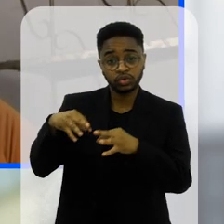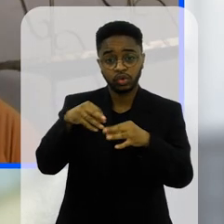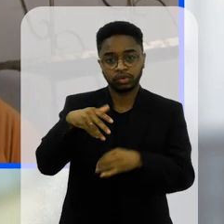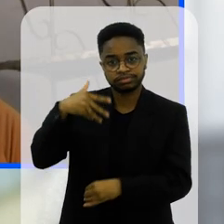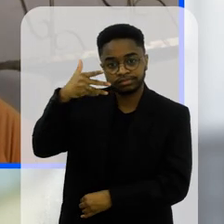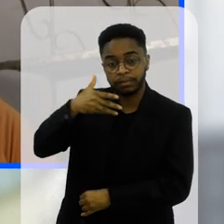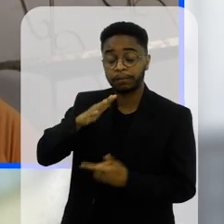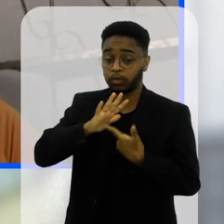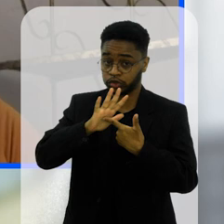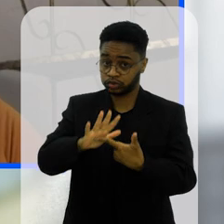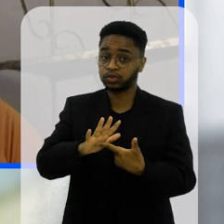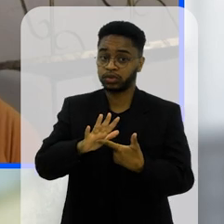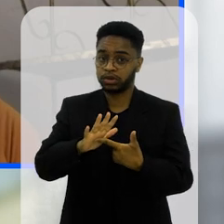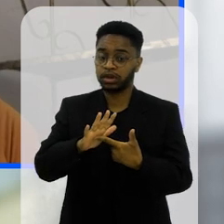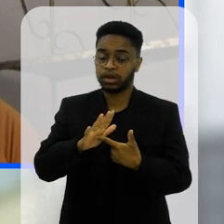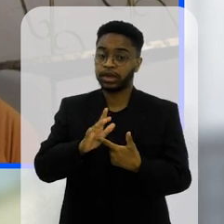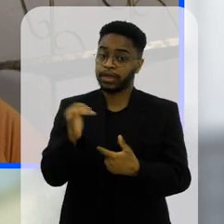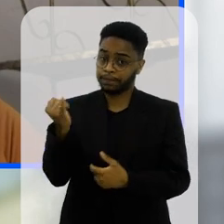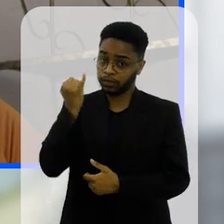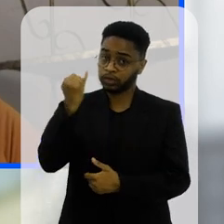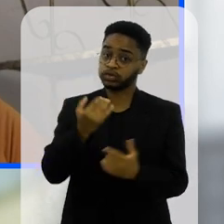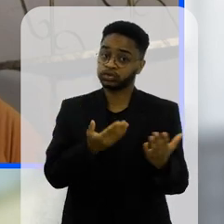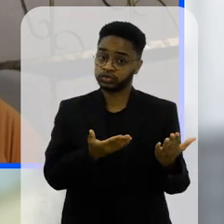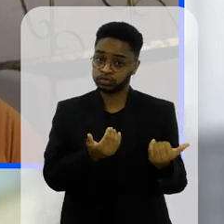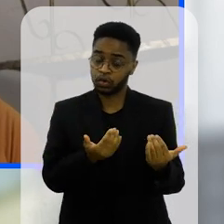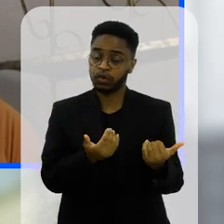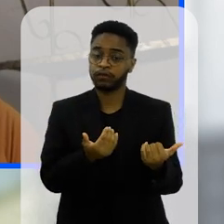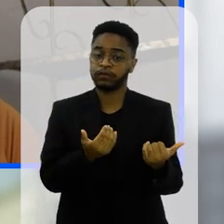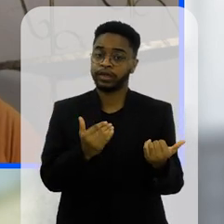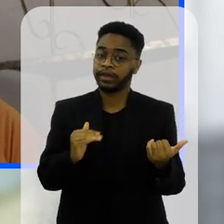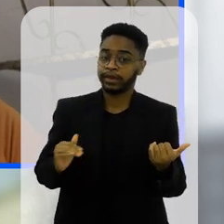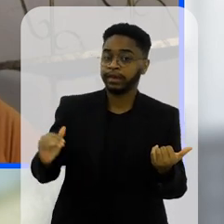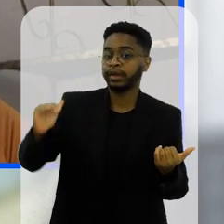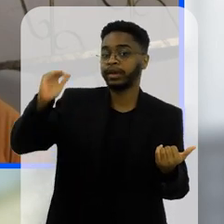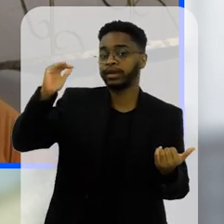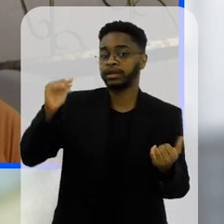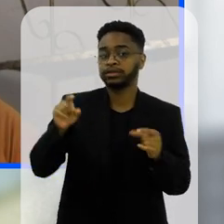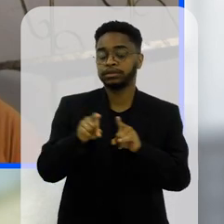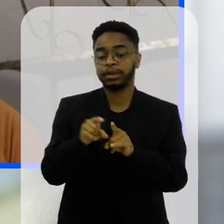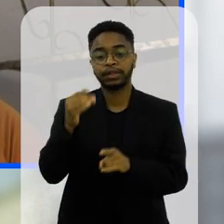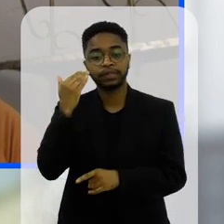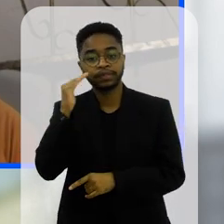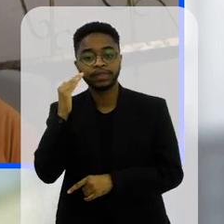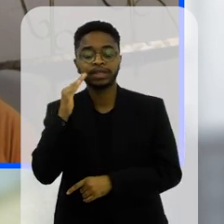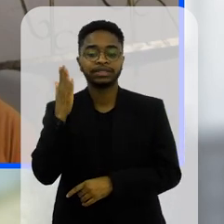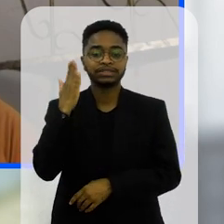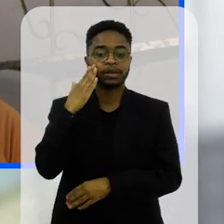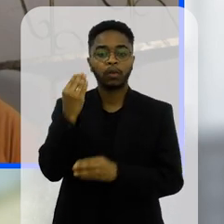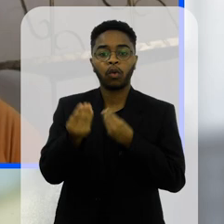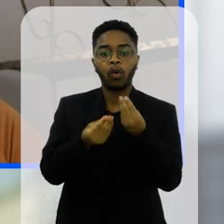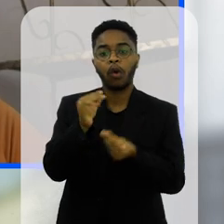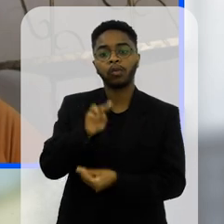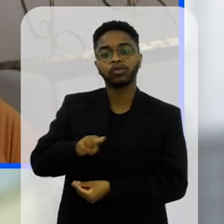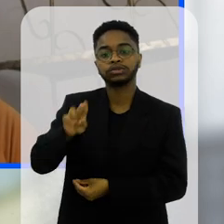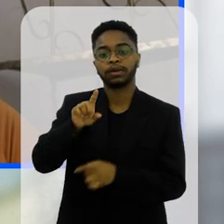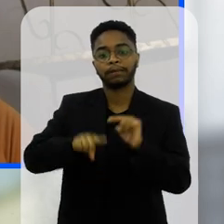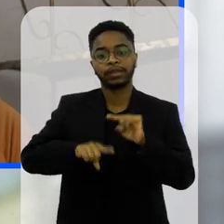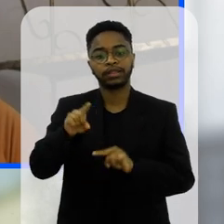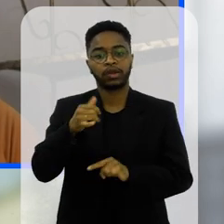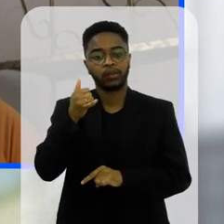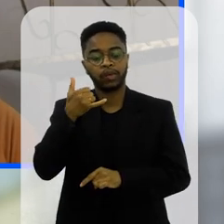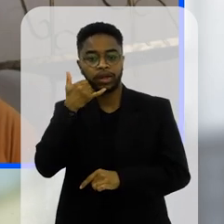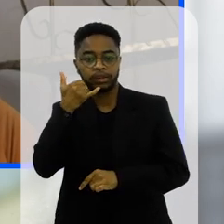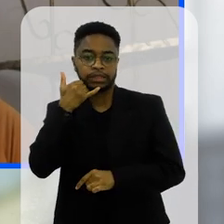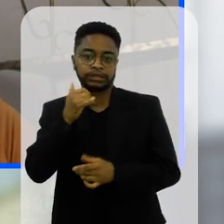sentido é importante que os nossos jovens cresçam entendendo e sabendo manusear dispositivos eletrônicos